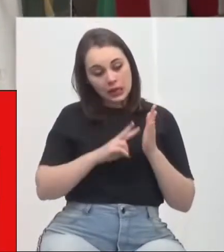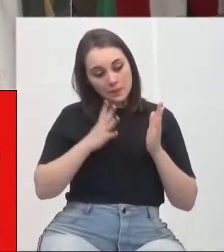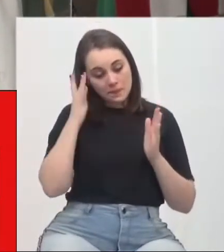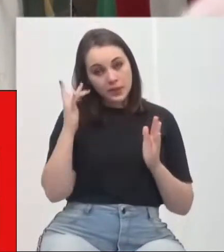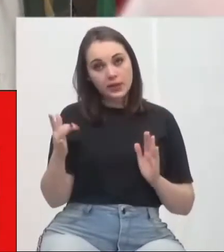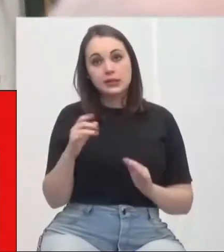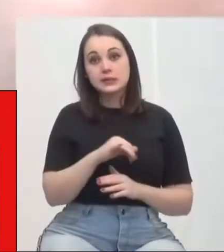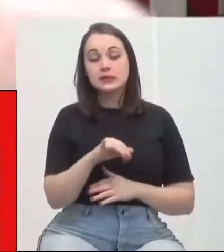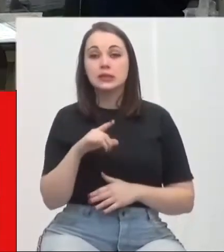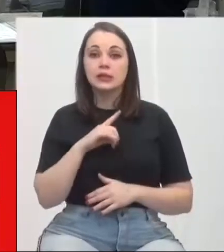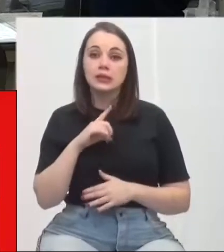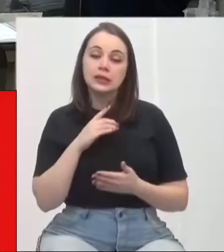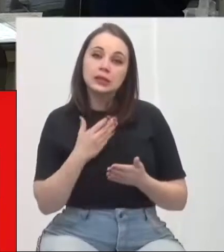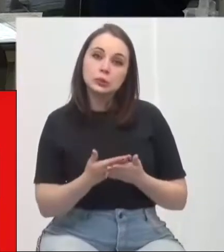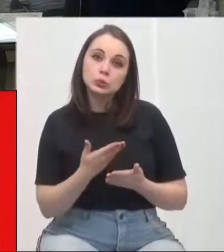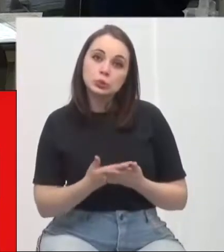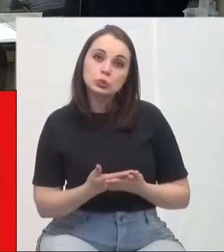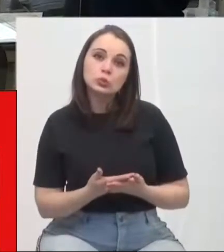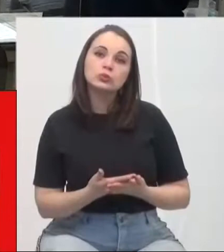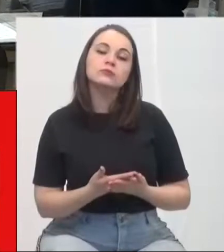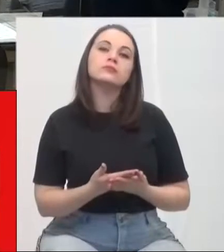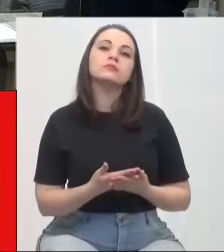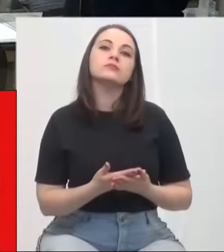Se existem estudos, claro,